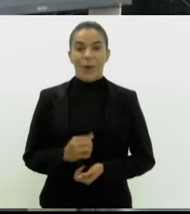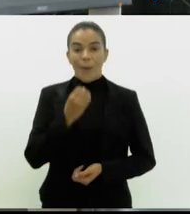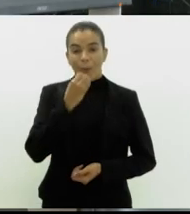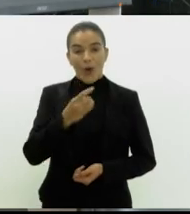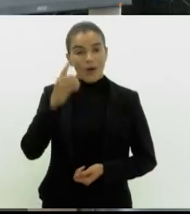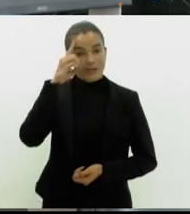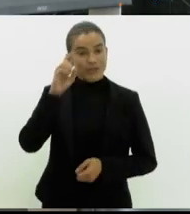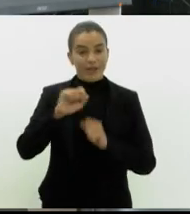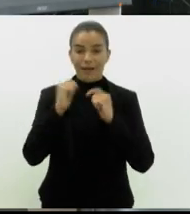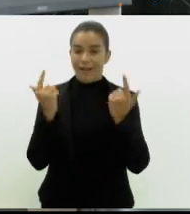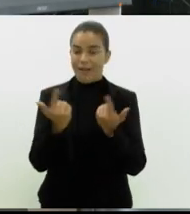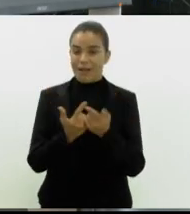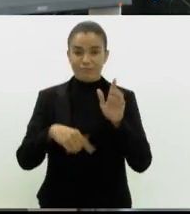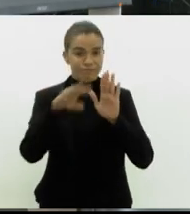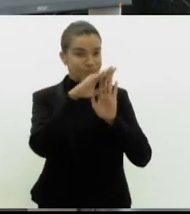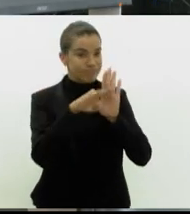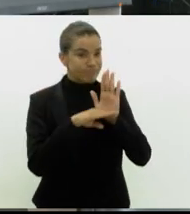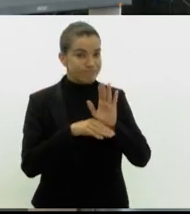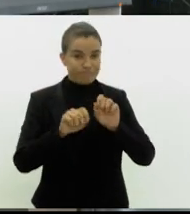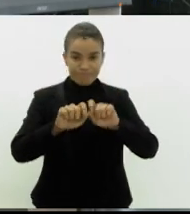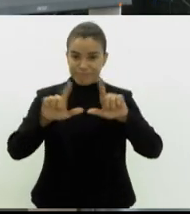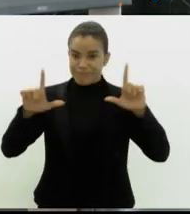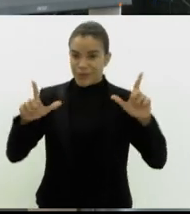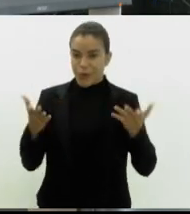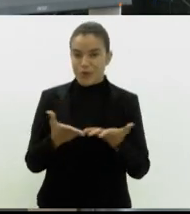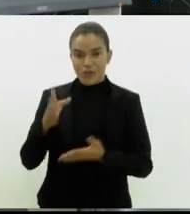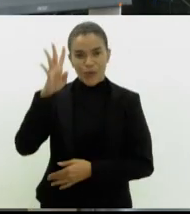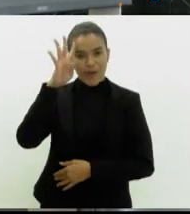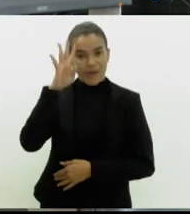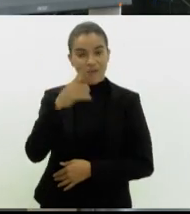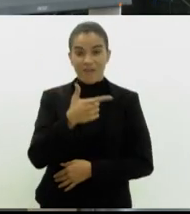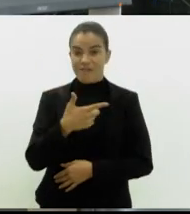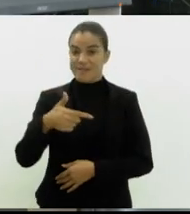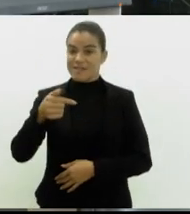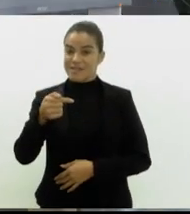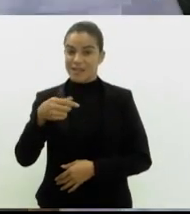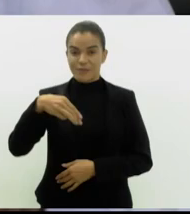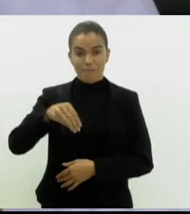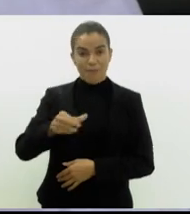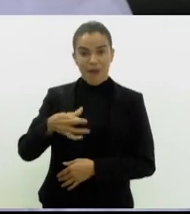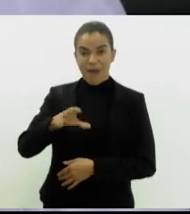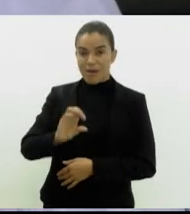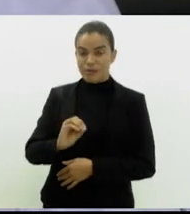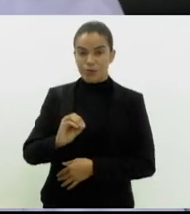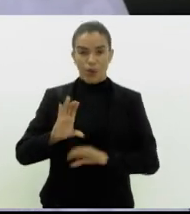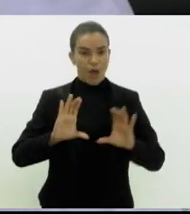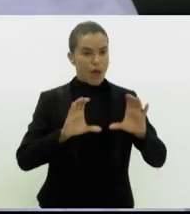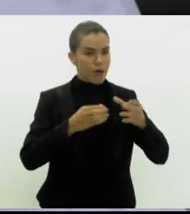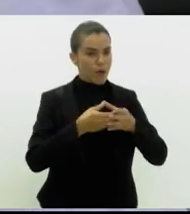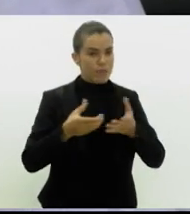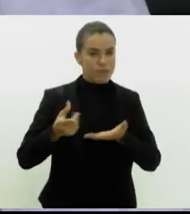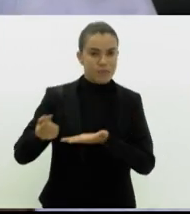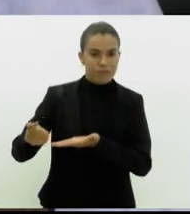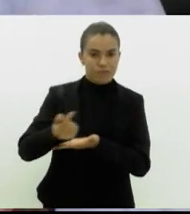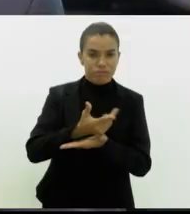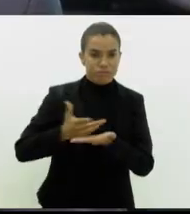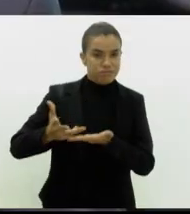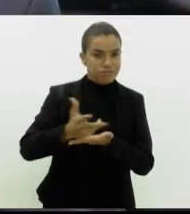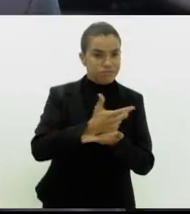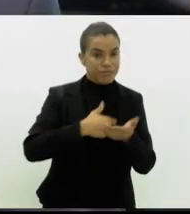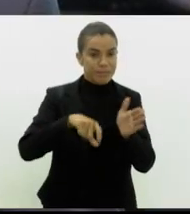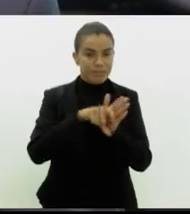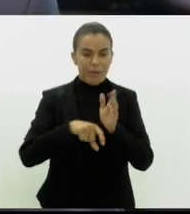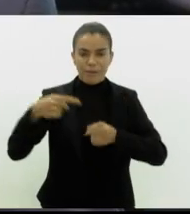O Bom Dia Alerj traz os seguintes destaques nesta quarta-feira, 27 de março. Comissões de Orçamento e Tributação